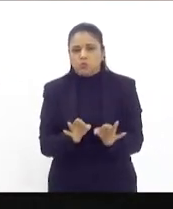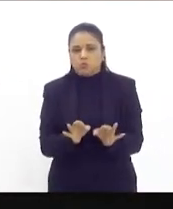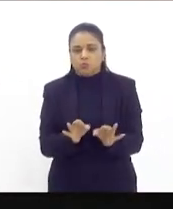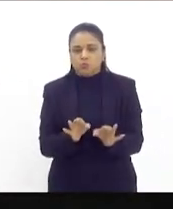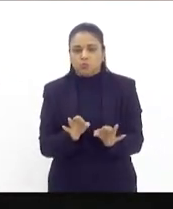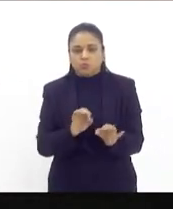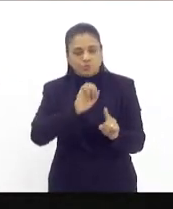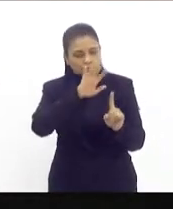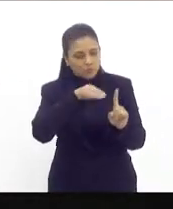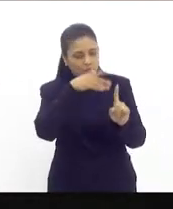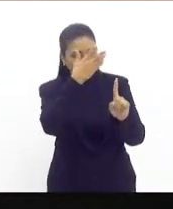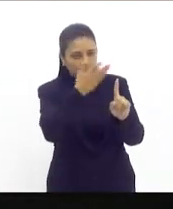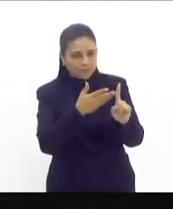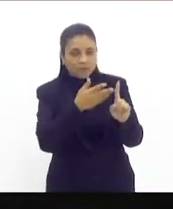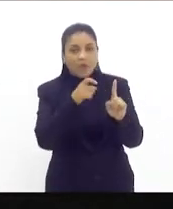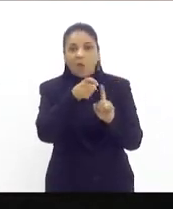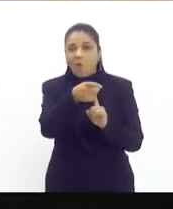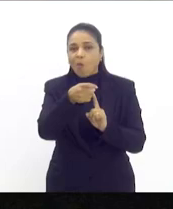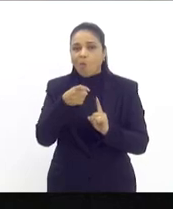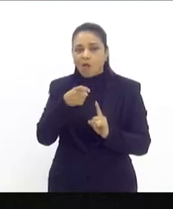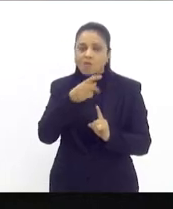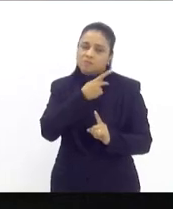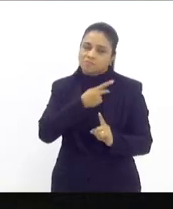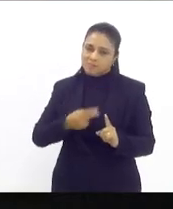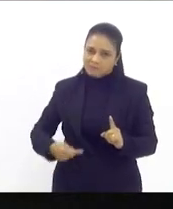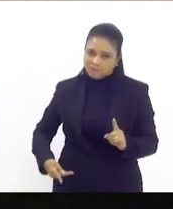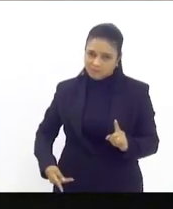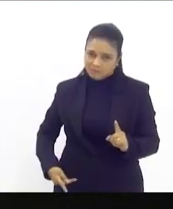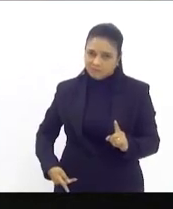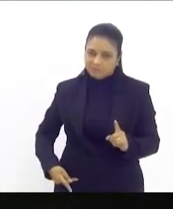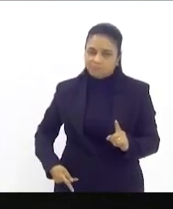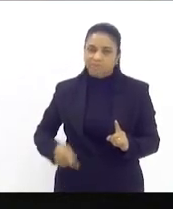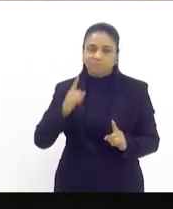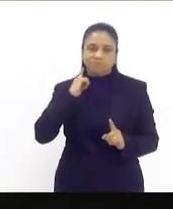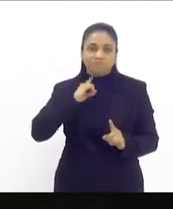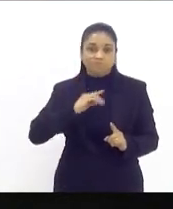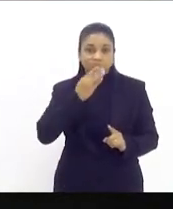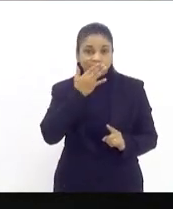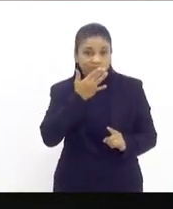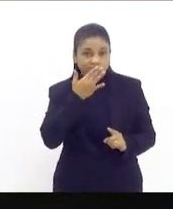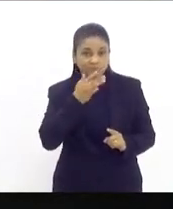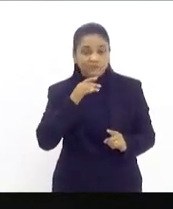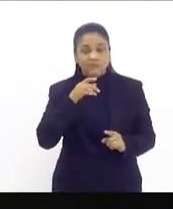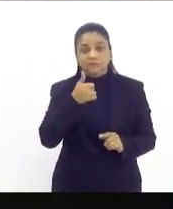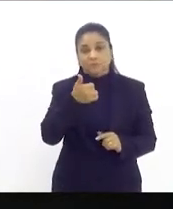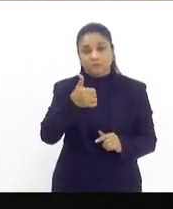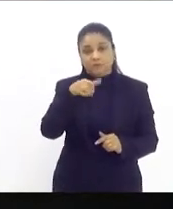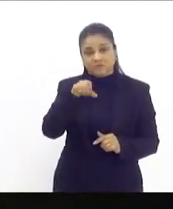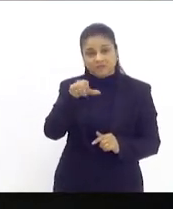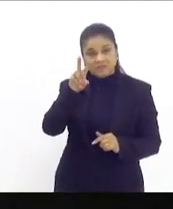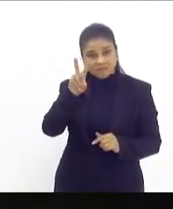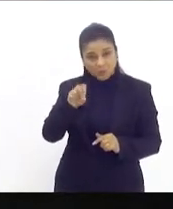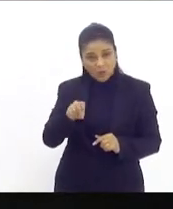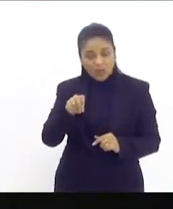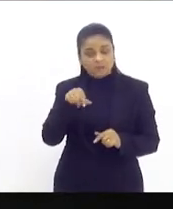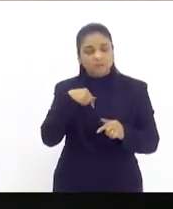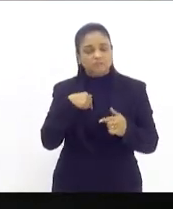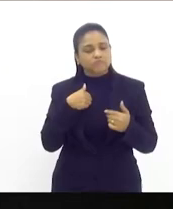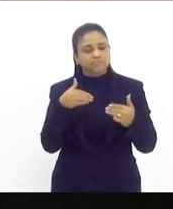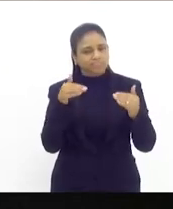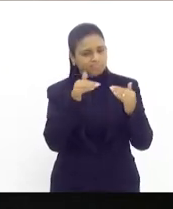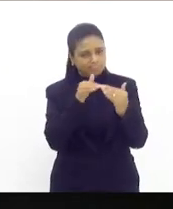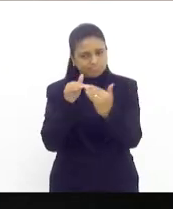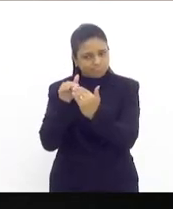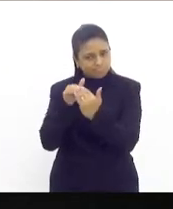ao ex-presidente do Flamengo na década de 50. É legítimo. Se nós pudermos aqui chegar até uma composição, chegarmos a uma